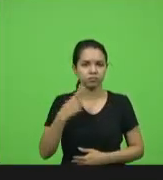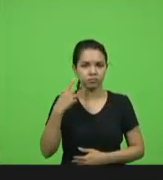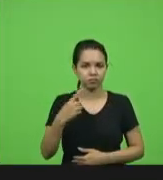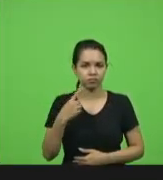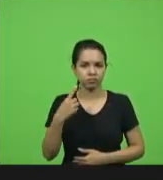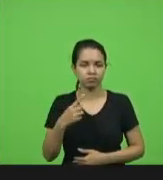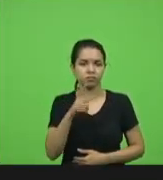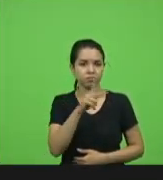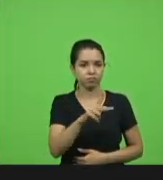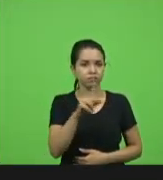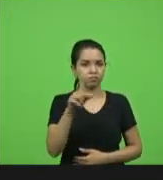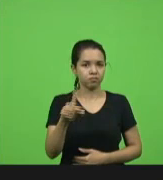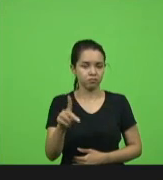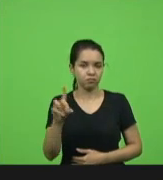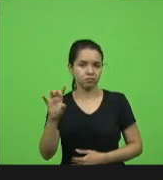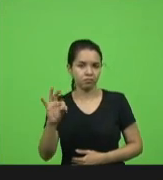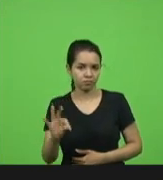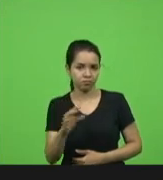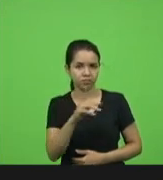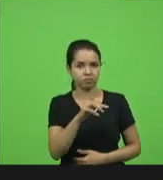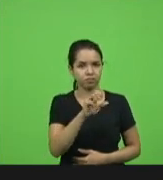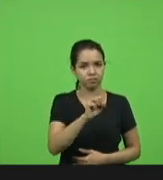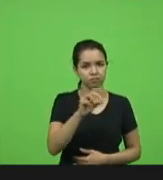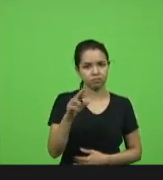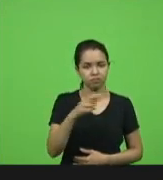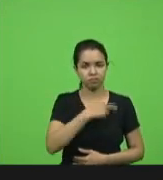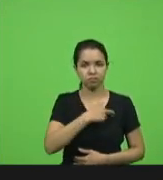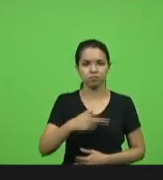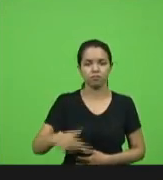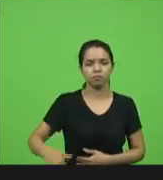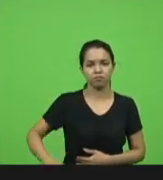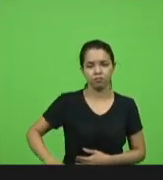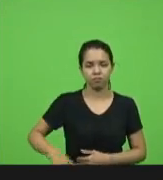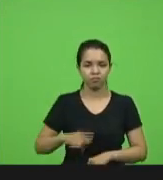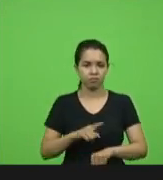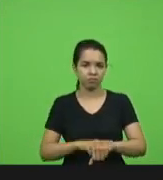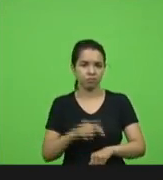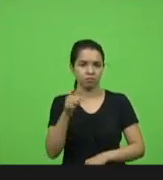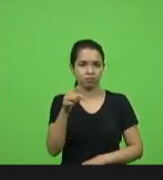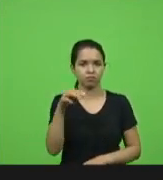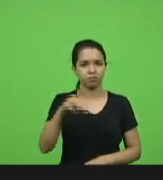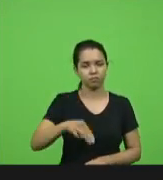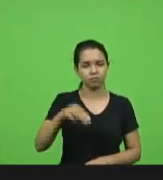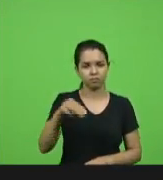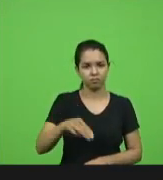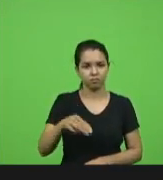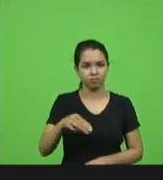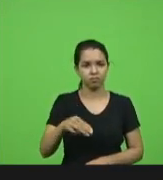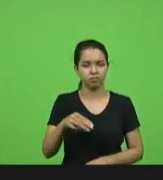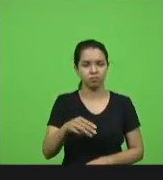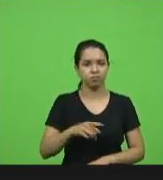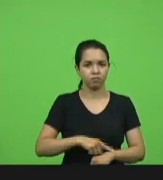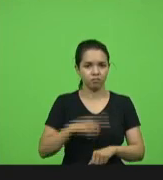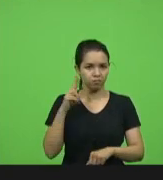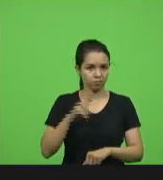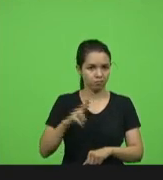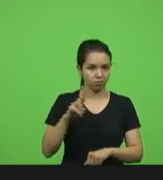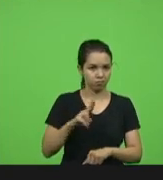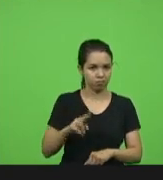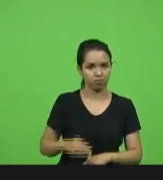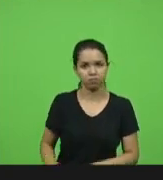PDT PSDB e republicanos por sete minutos alguém fará uso da palavra